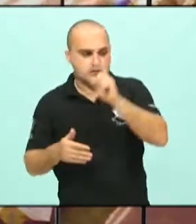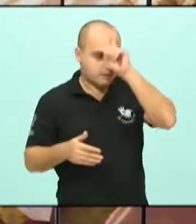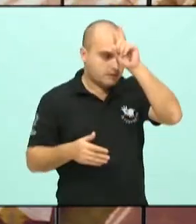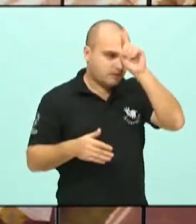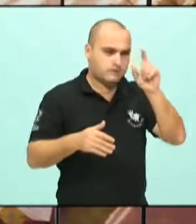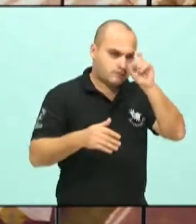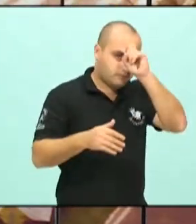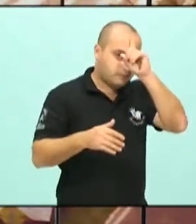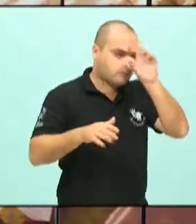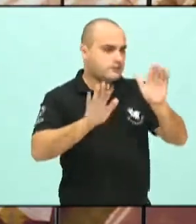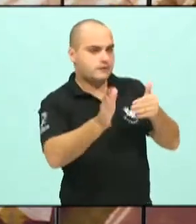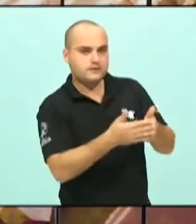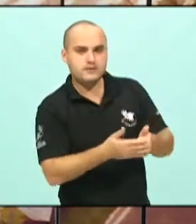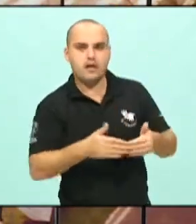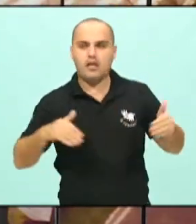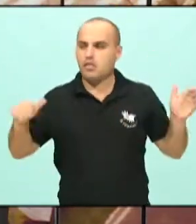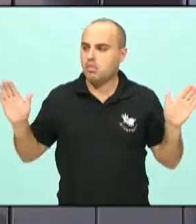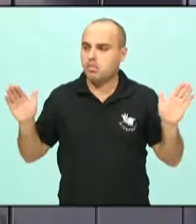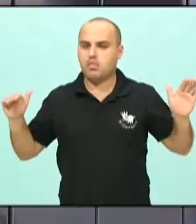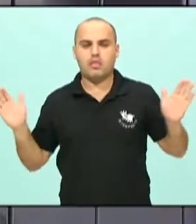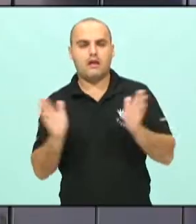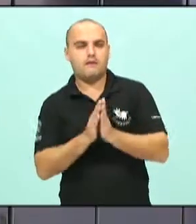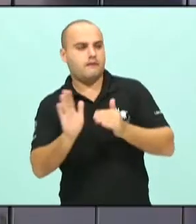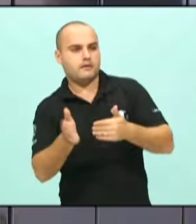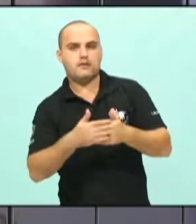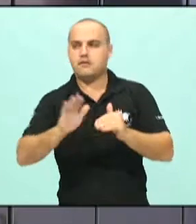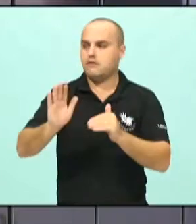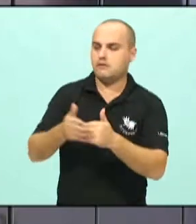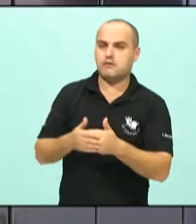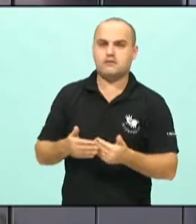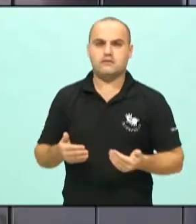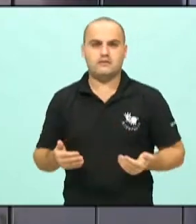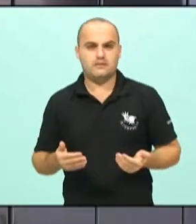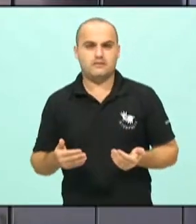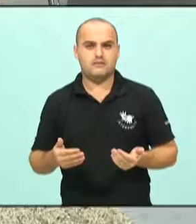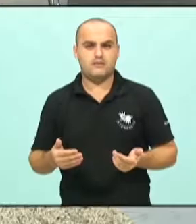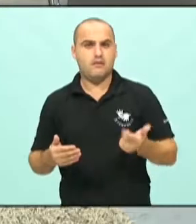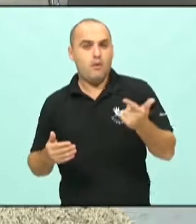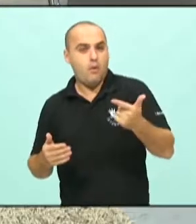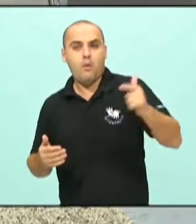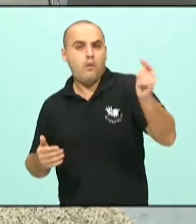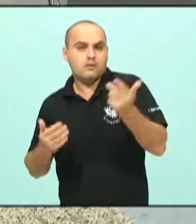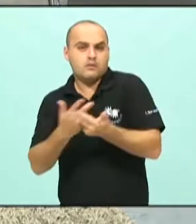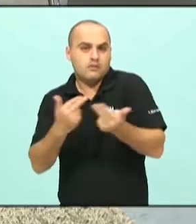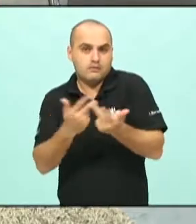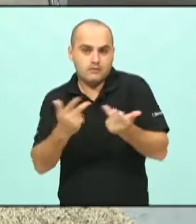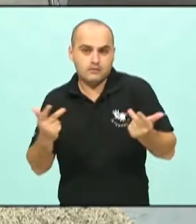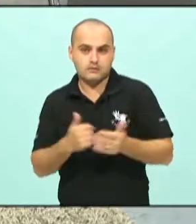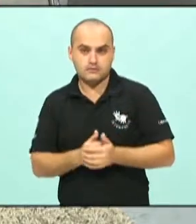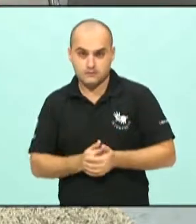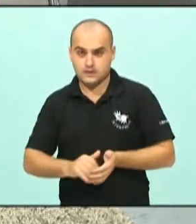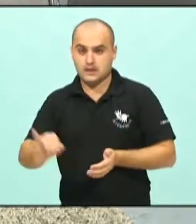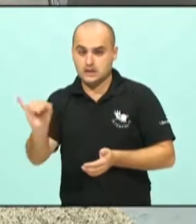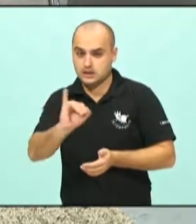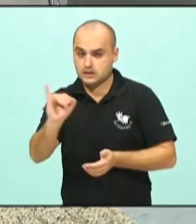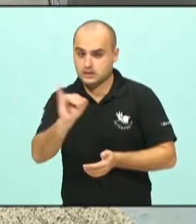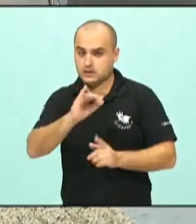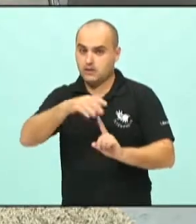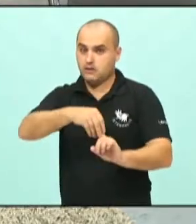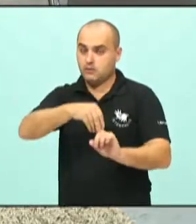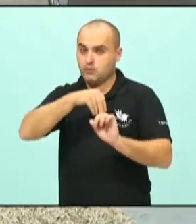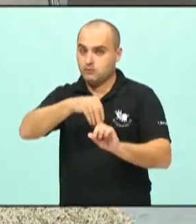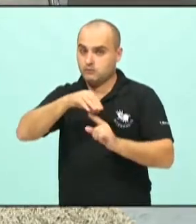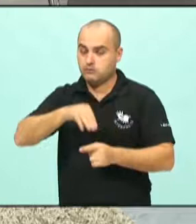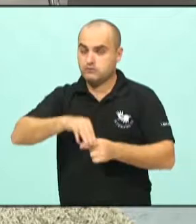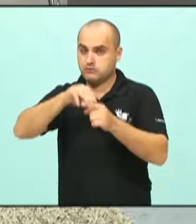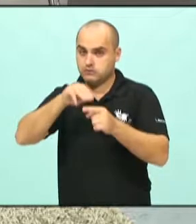Anjo vai fechar as portas. Isso tem que acabar. Inclusive, uma outra situação, que Itajaí é o único município que faz